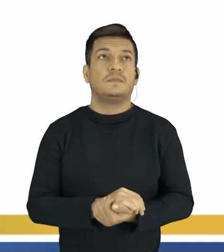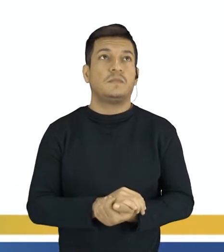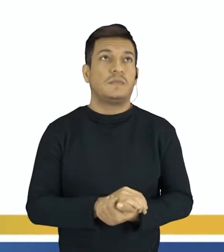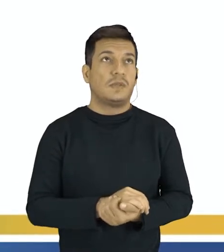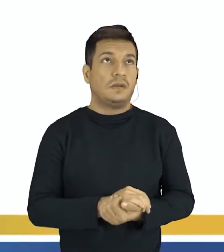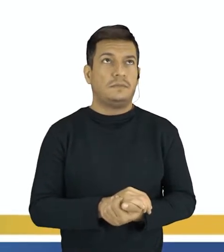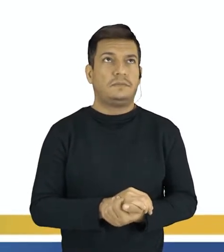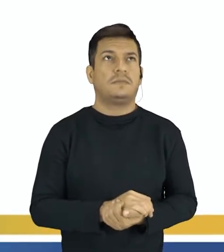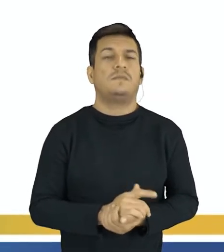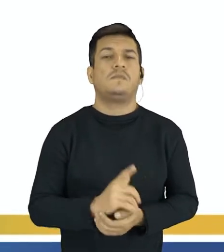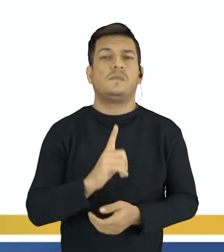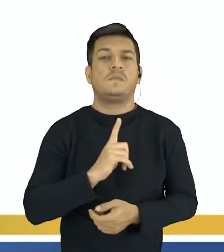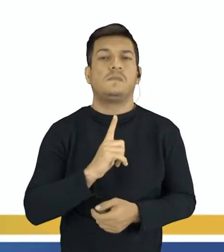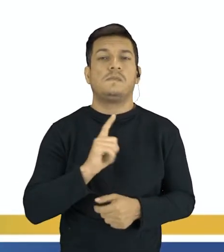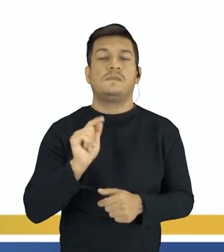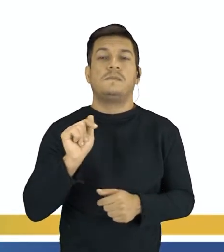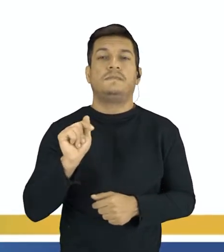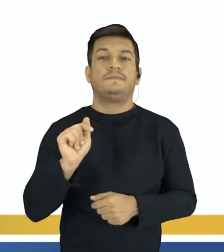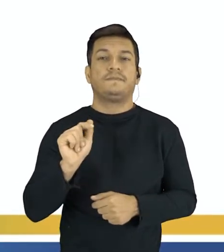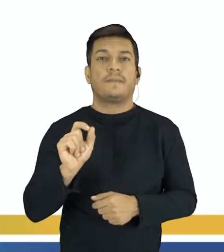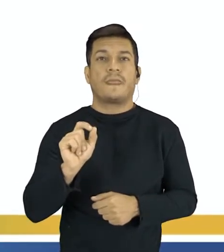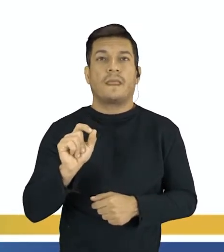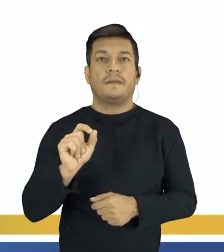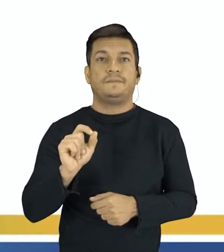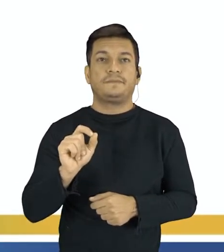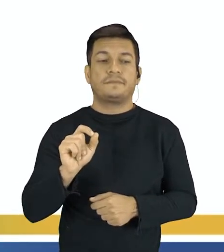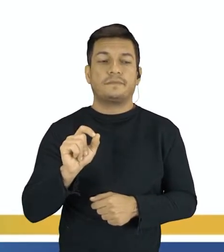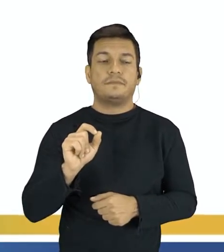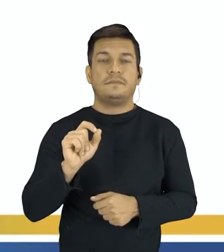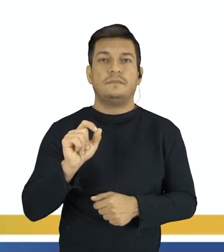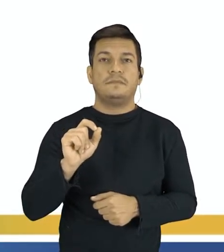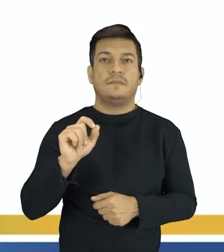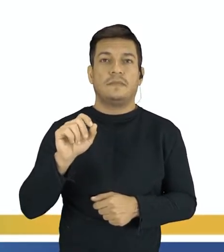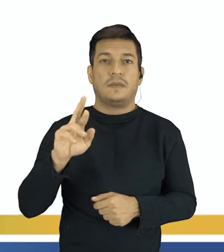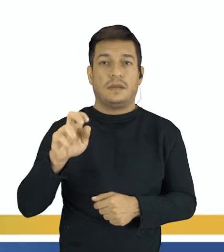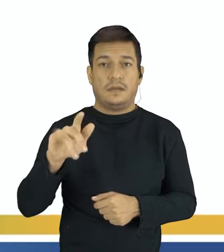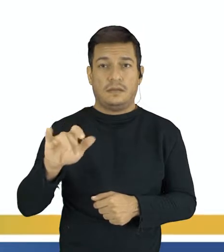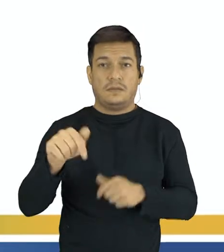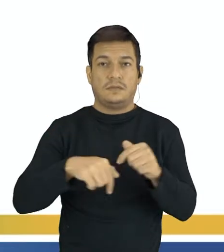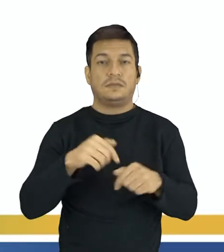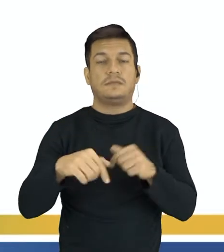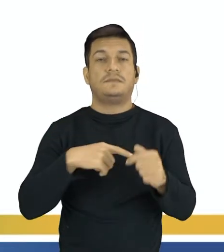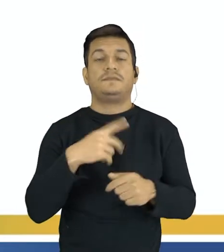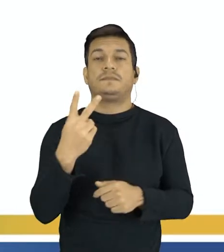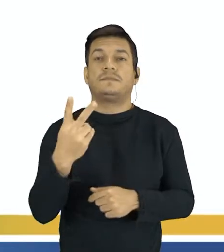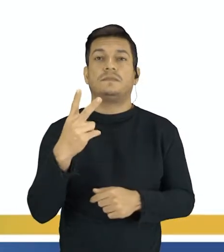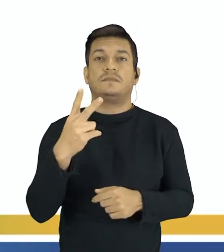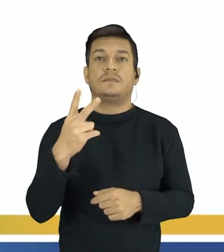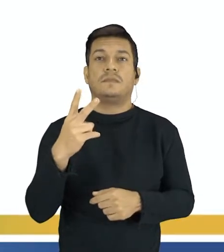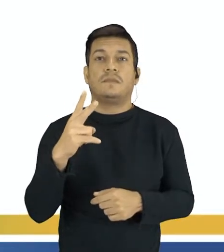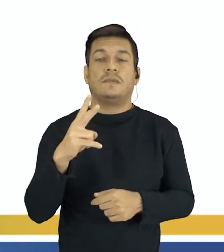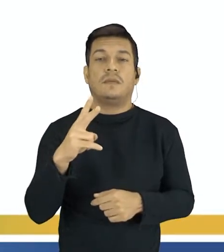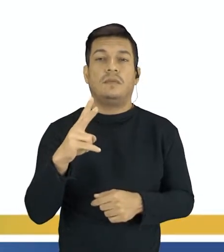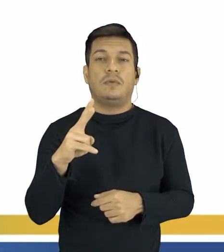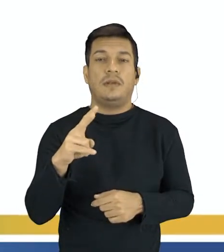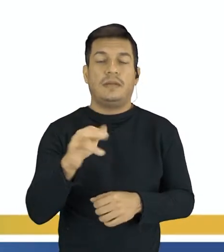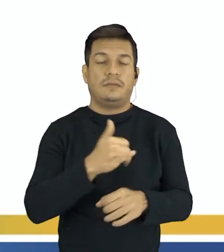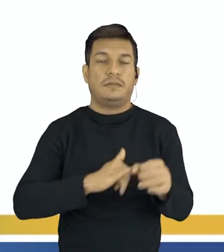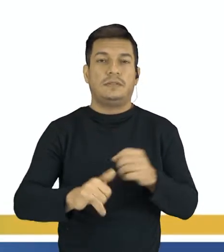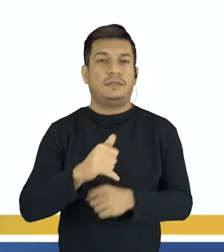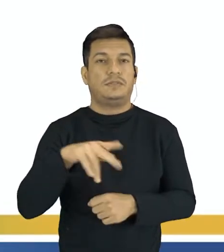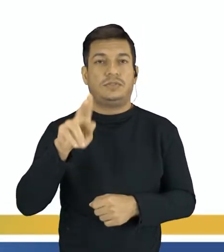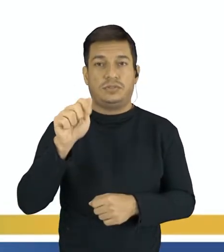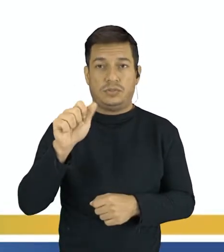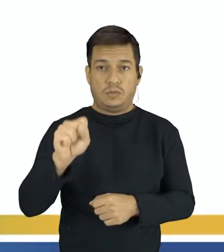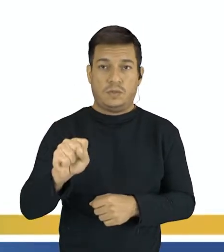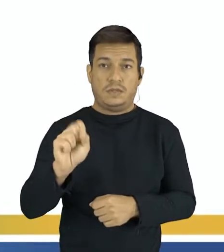uma reação química, onde nós temos duas moléculas de gás hidrogênio que vão reagir